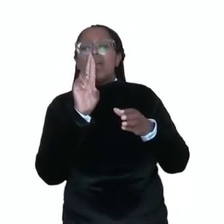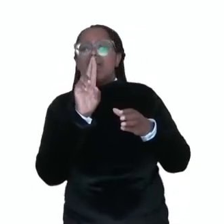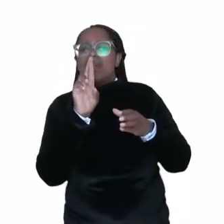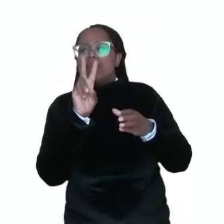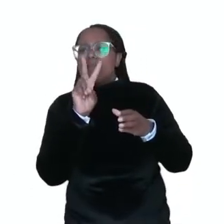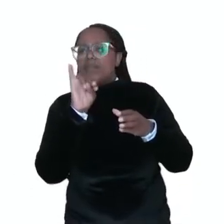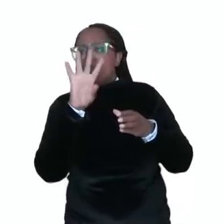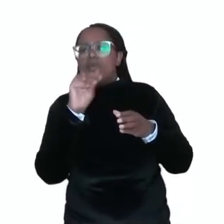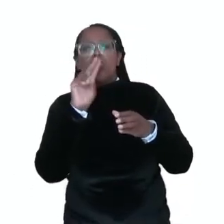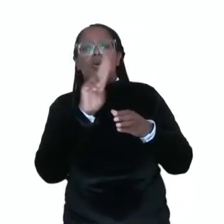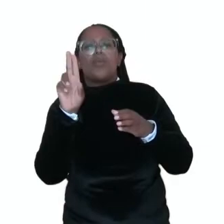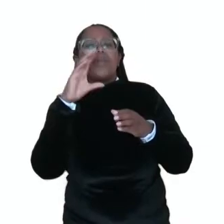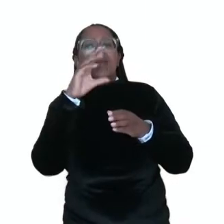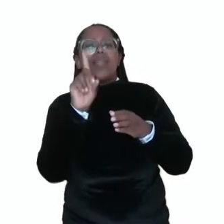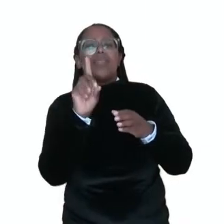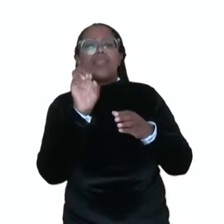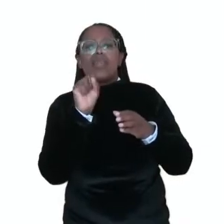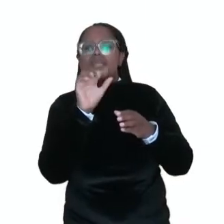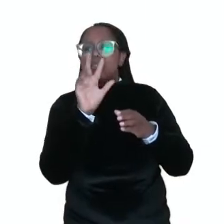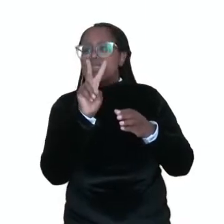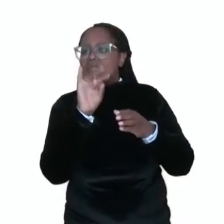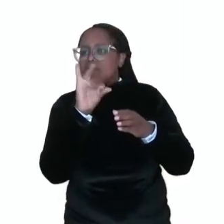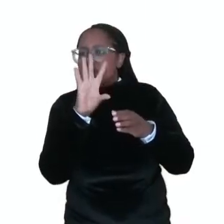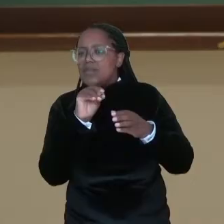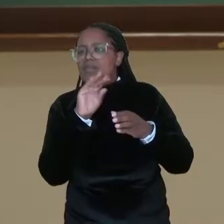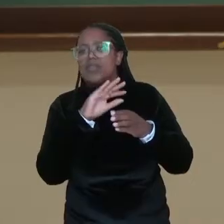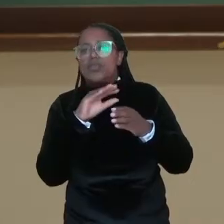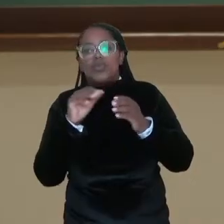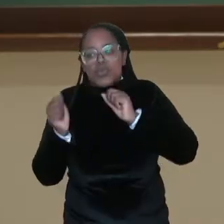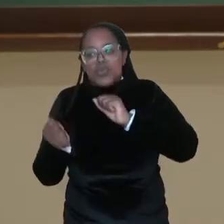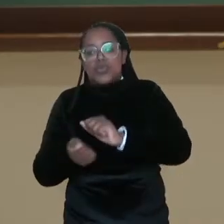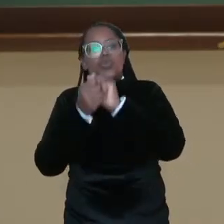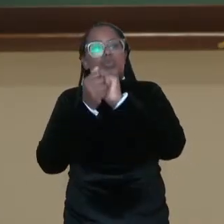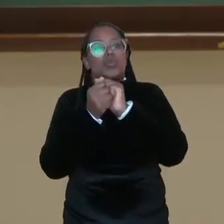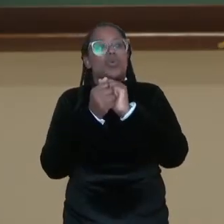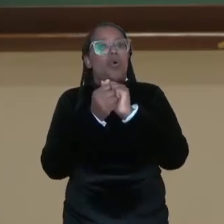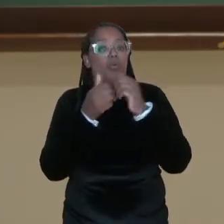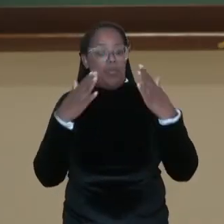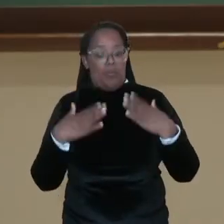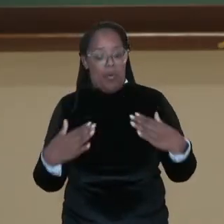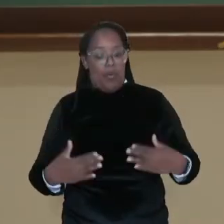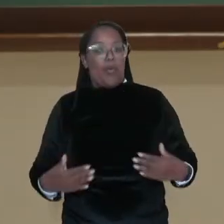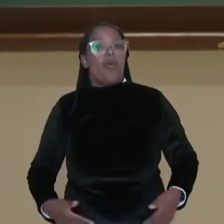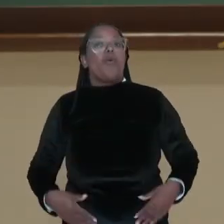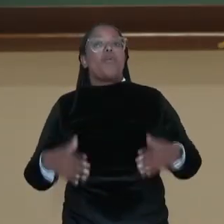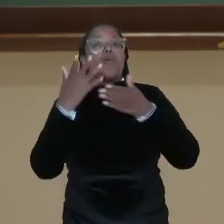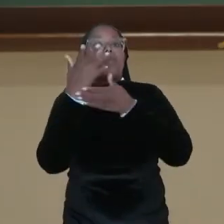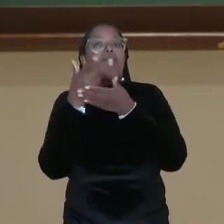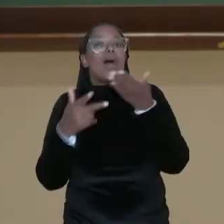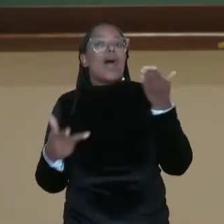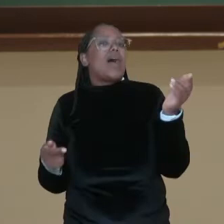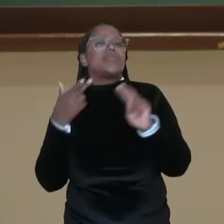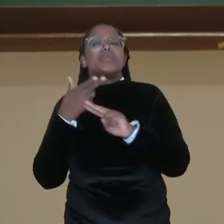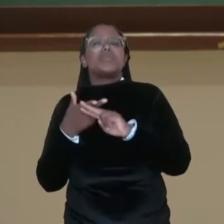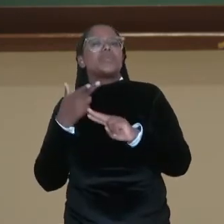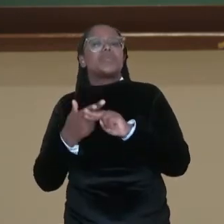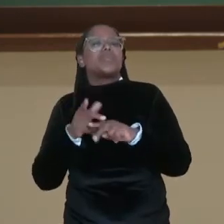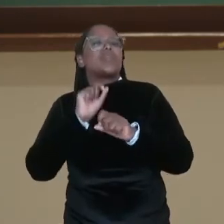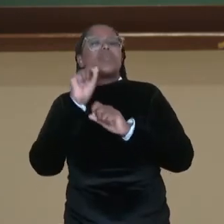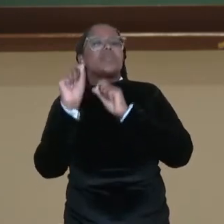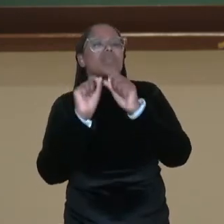E para que serve então o meu corpo na arte, gente? O meu corpo pode ser sim utilizado para provocar